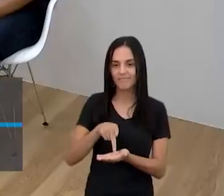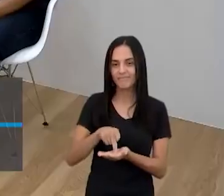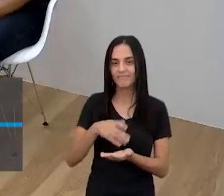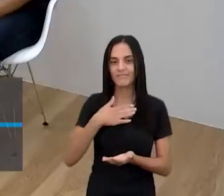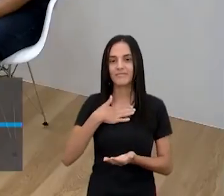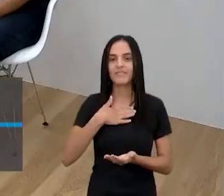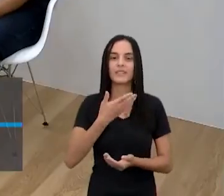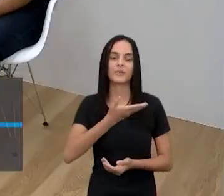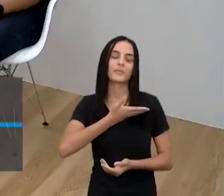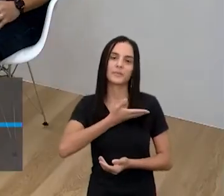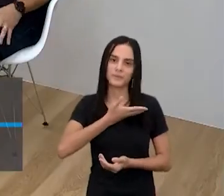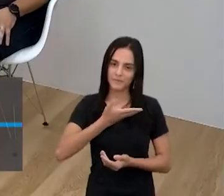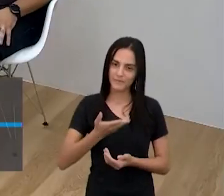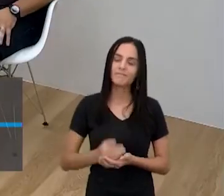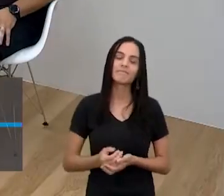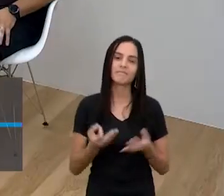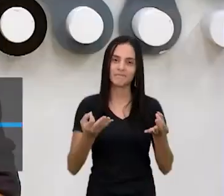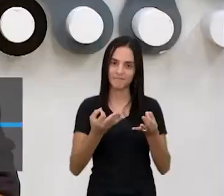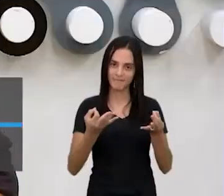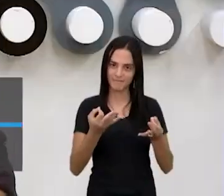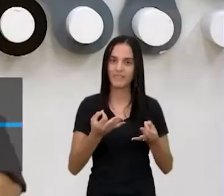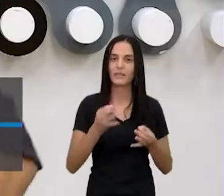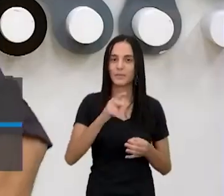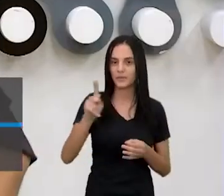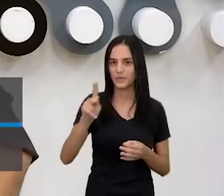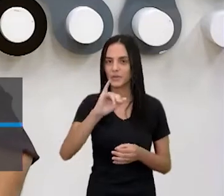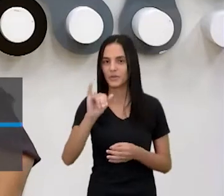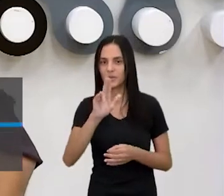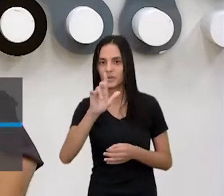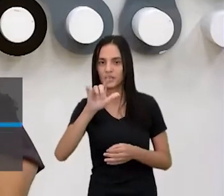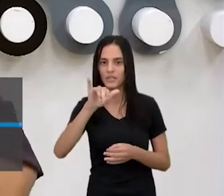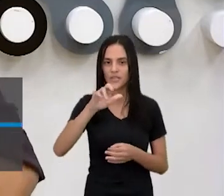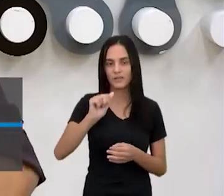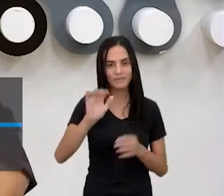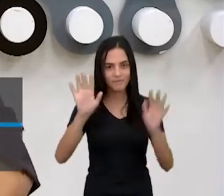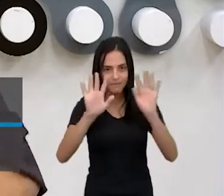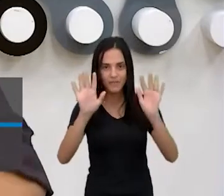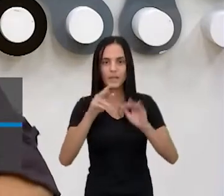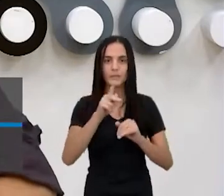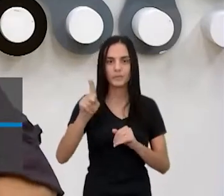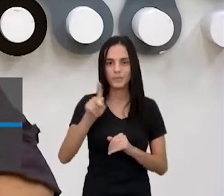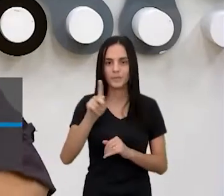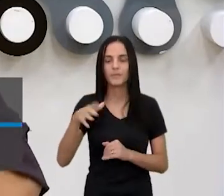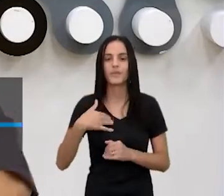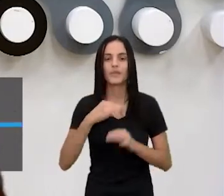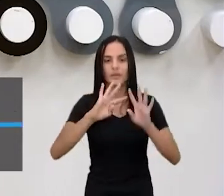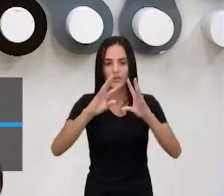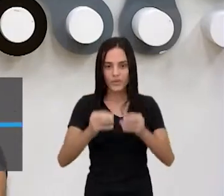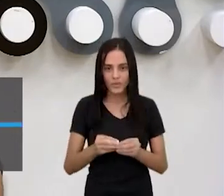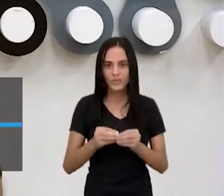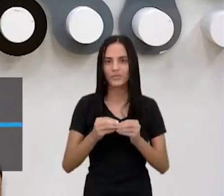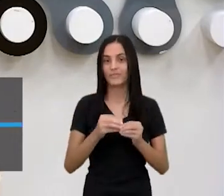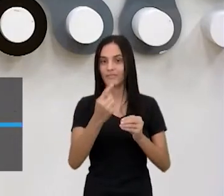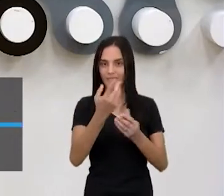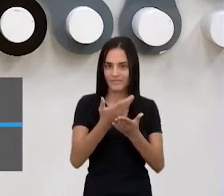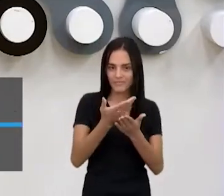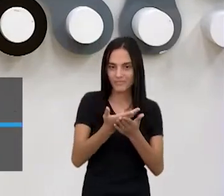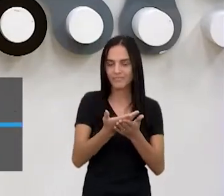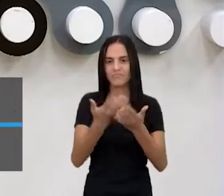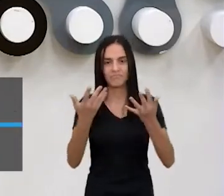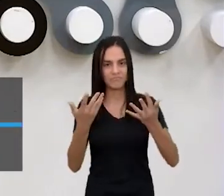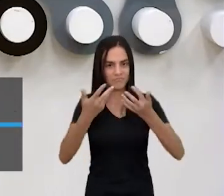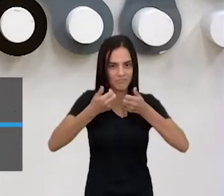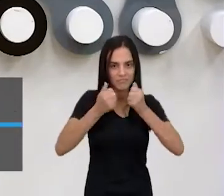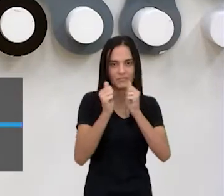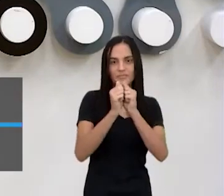parceiro, meu amigo. Perfeito professora Juliana, olá pessoal maravilhoso da segunda série do ensino médio, estamos aqui para mais uma aula sensacional